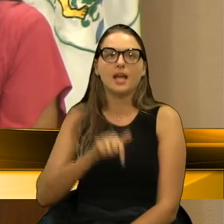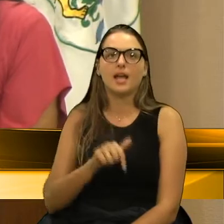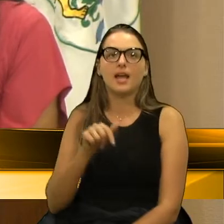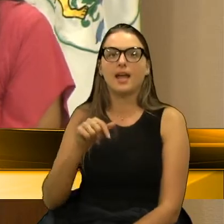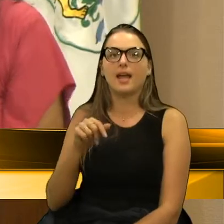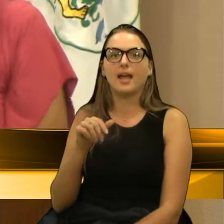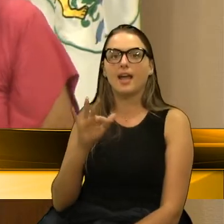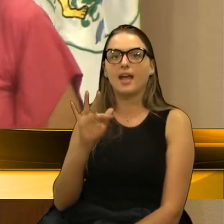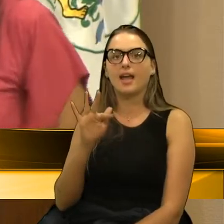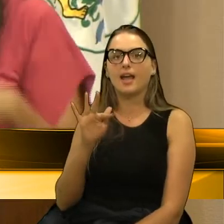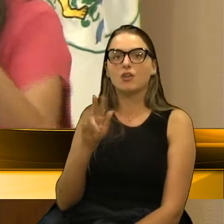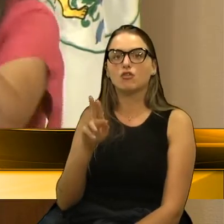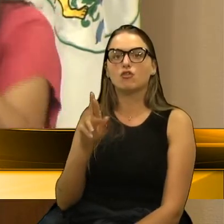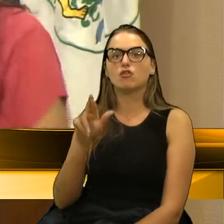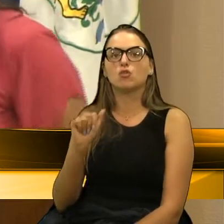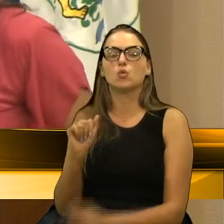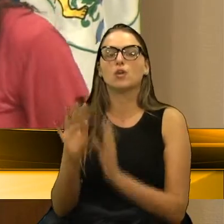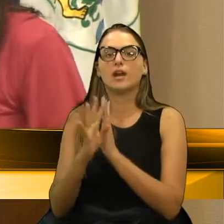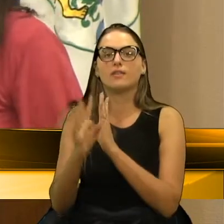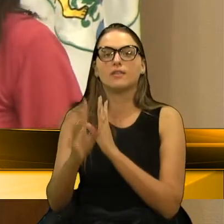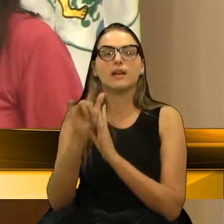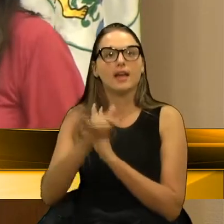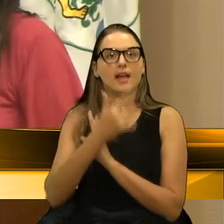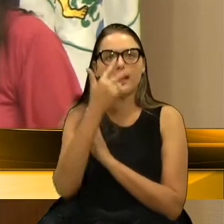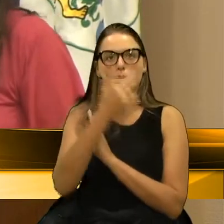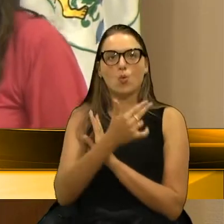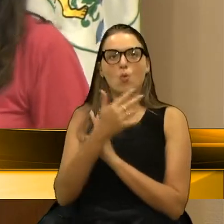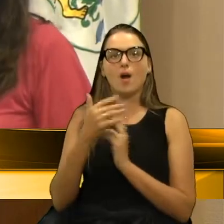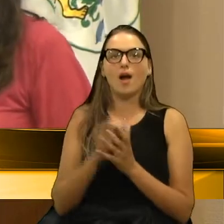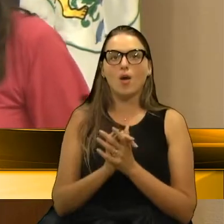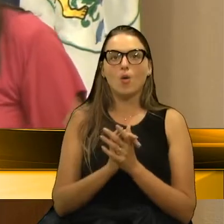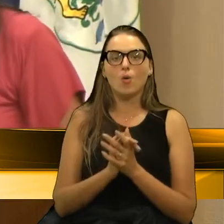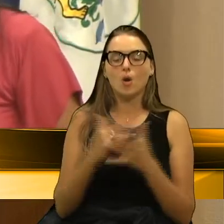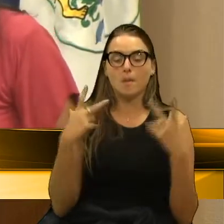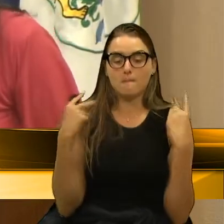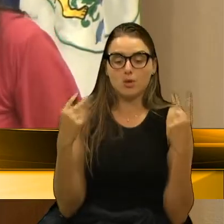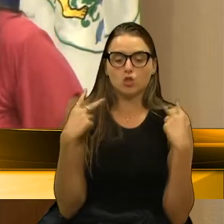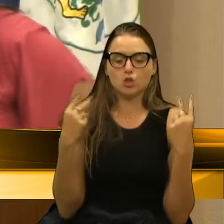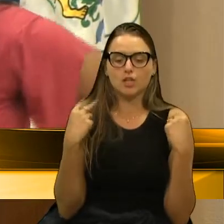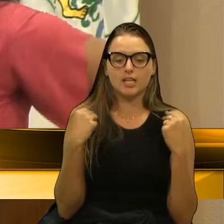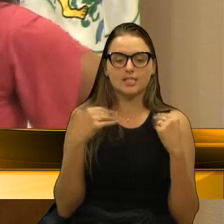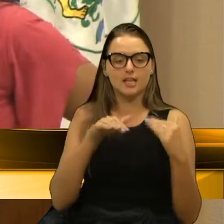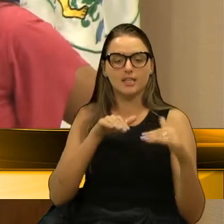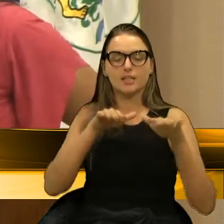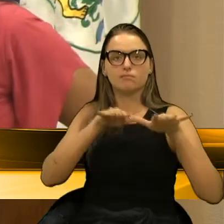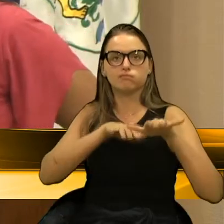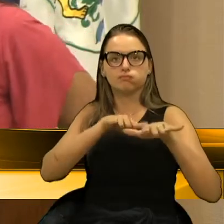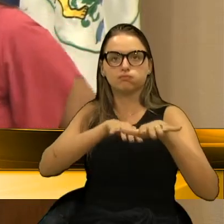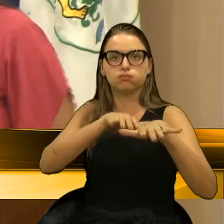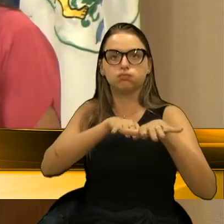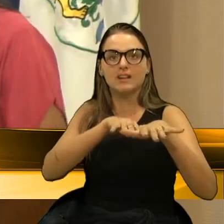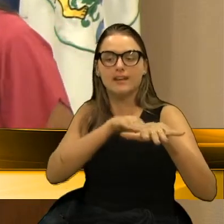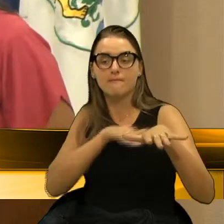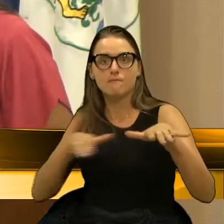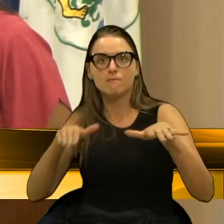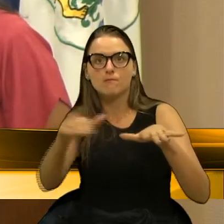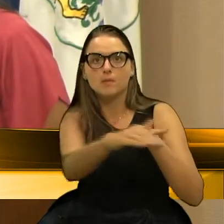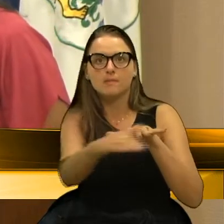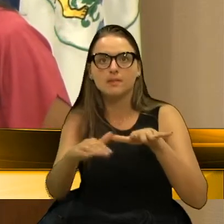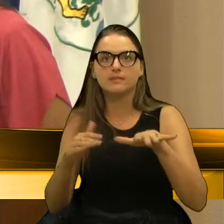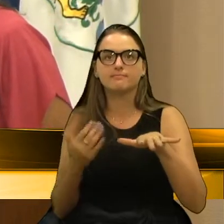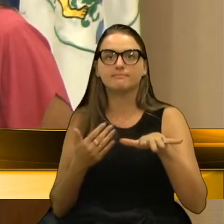prática daquele motorista que não aguenta o congestionamento e passa pela direita para tentar passar pelas pessoas no trânsito.